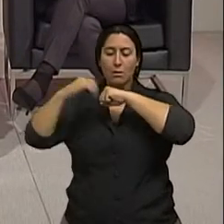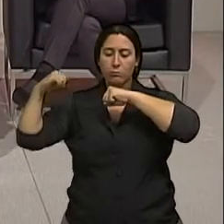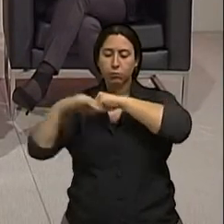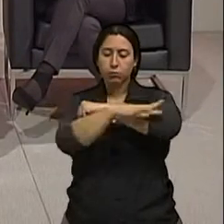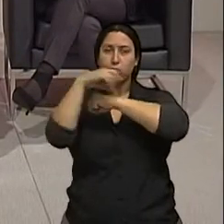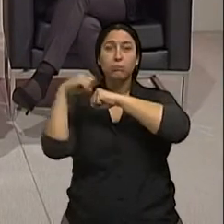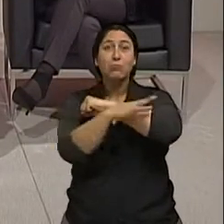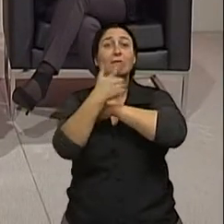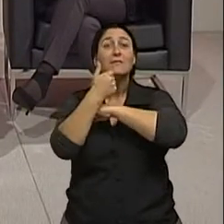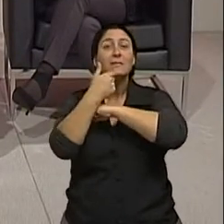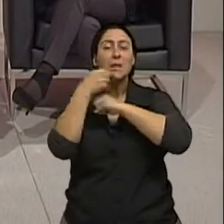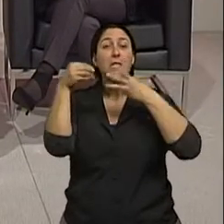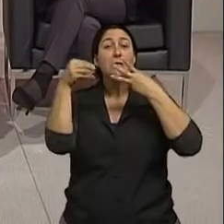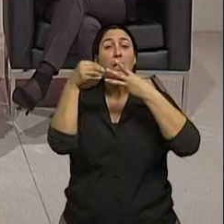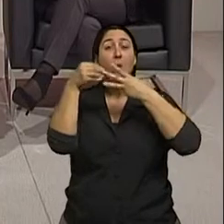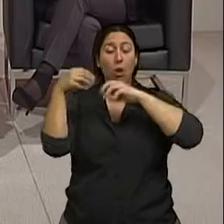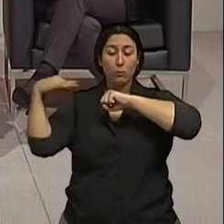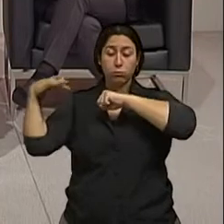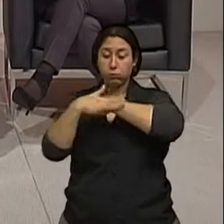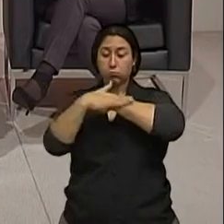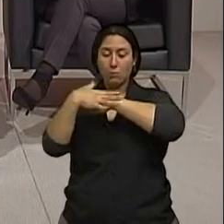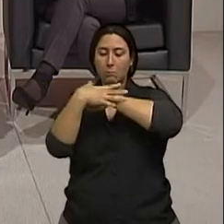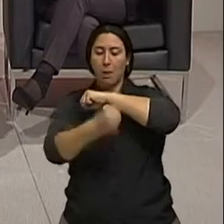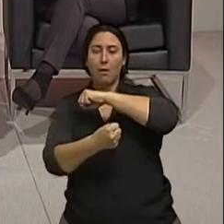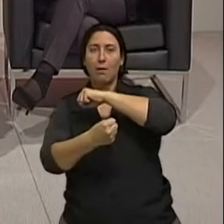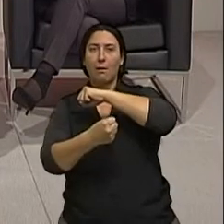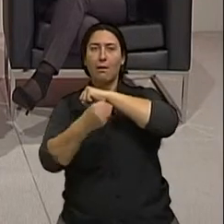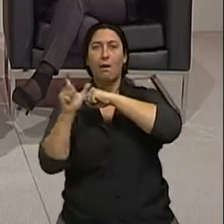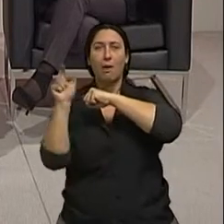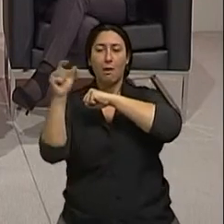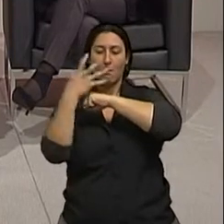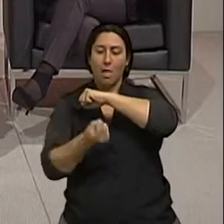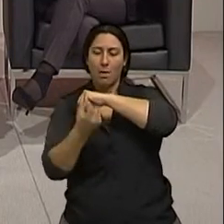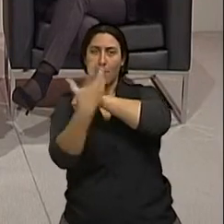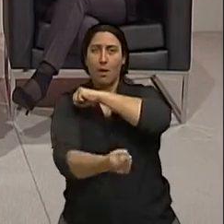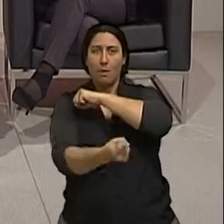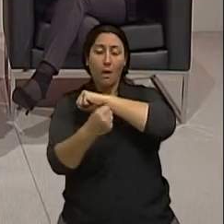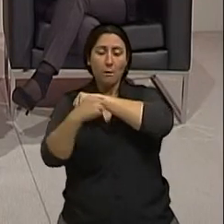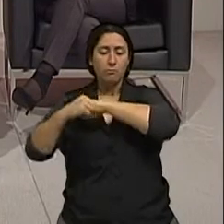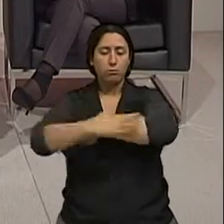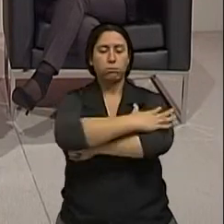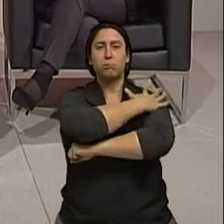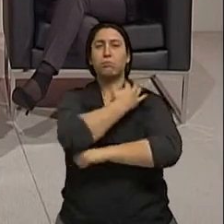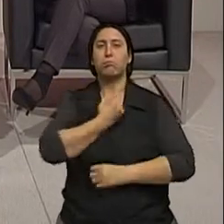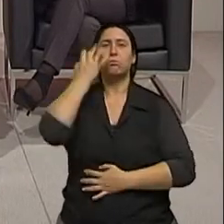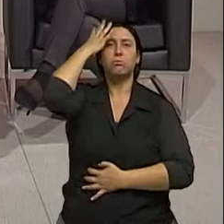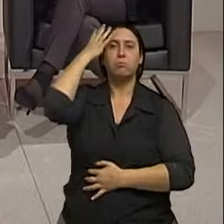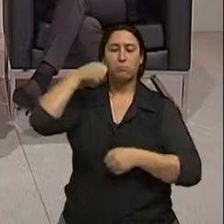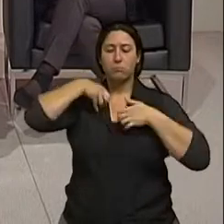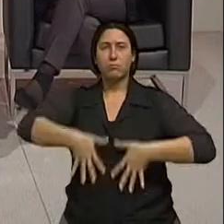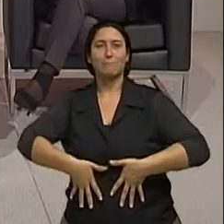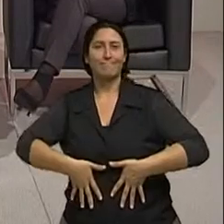passar para os outros órgãos com certeza o fato de ter passado para os outros órgãos Isabel não significa que não tenha tratamento